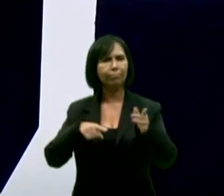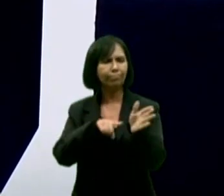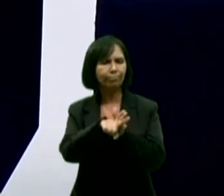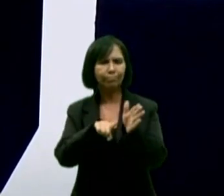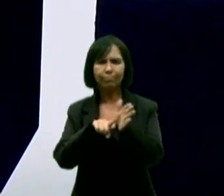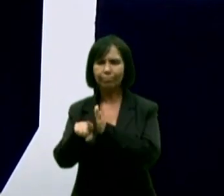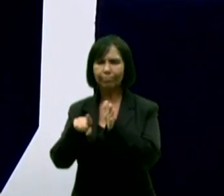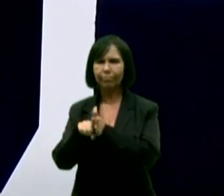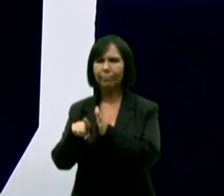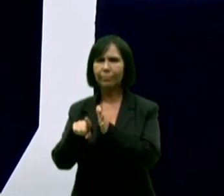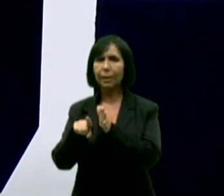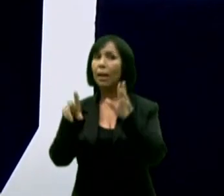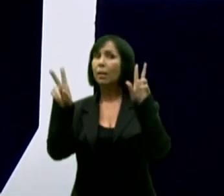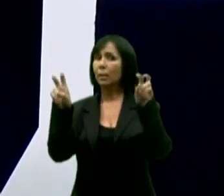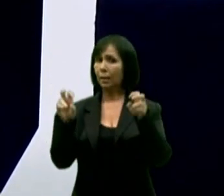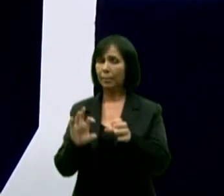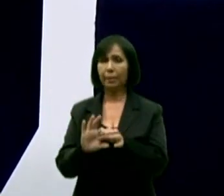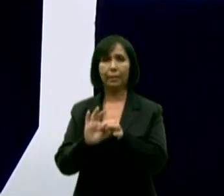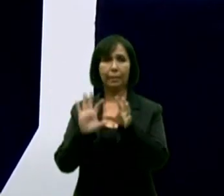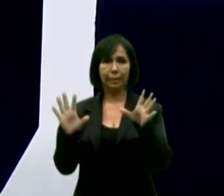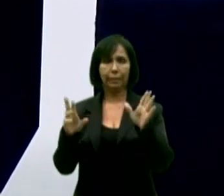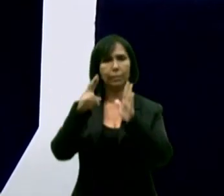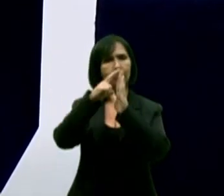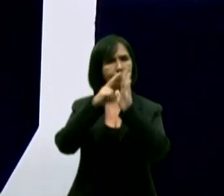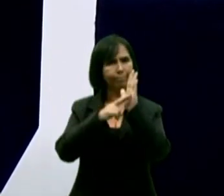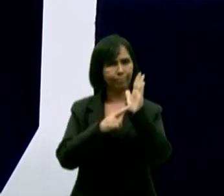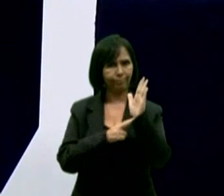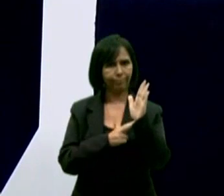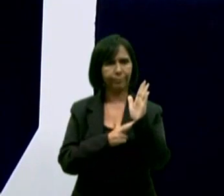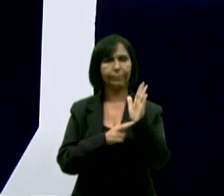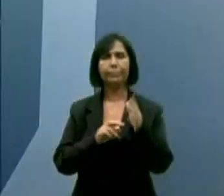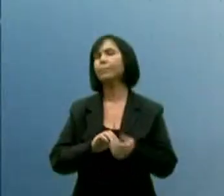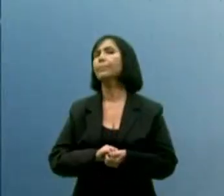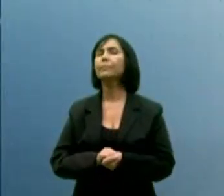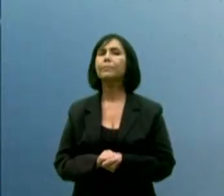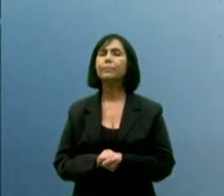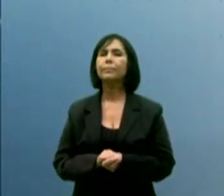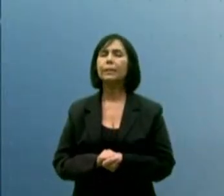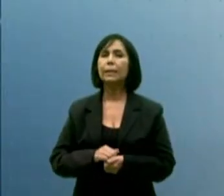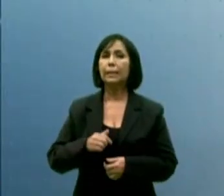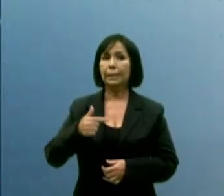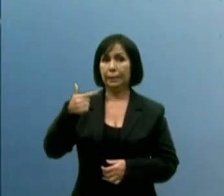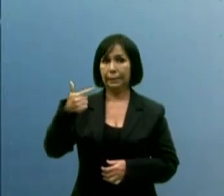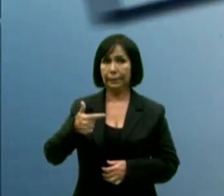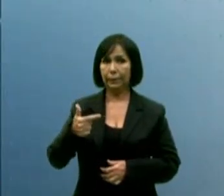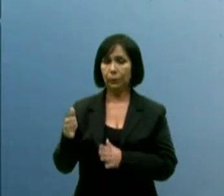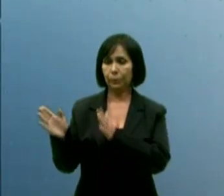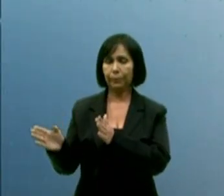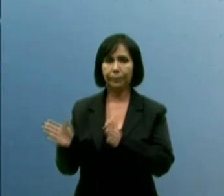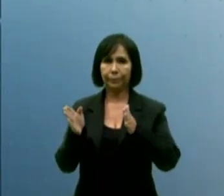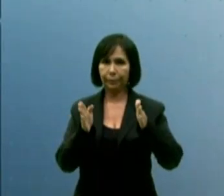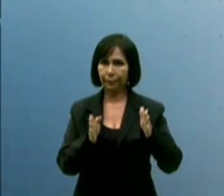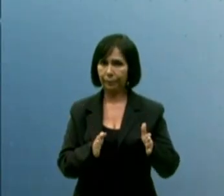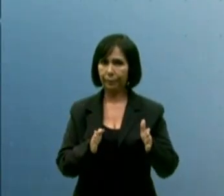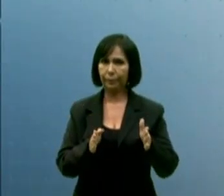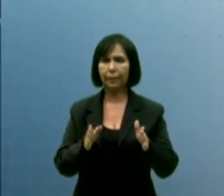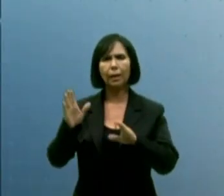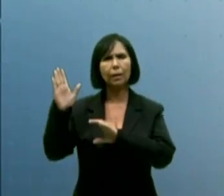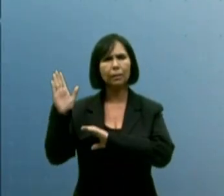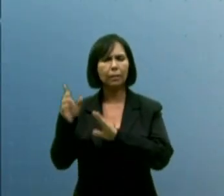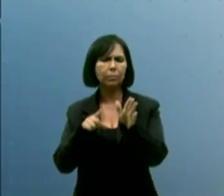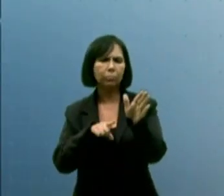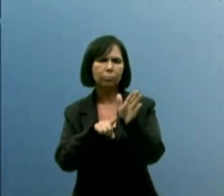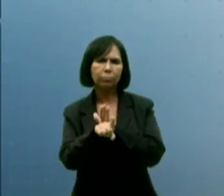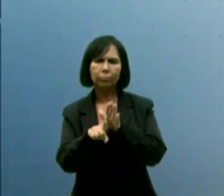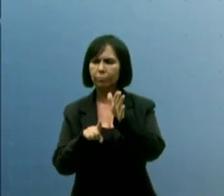temas livres. Vamos às regras desse segundo bloco. No segundo bloco, os candidatos fazem perguntas entre